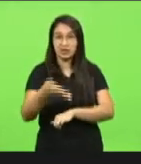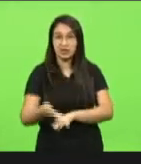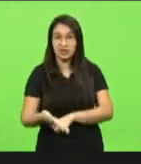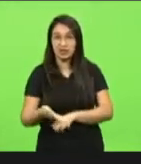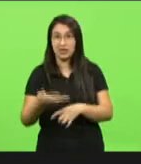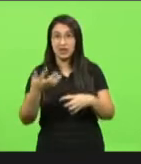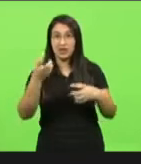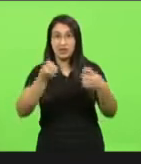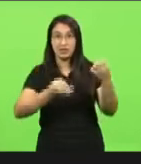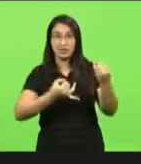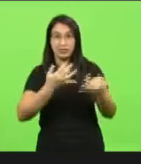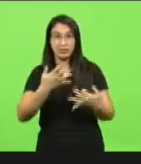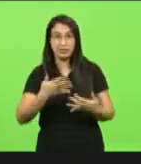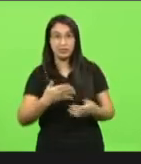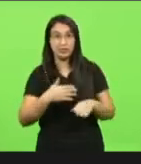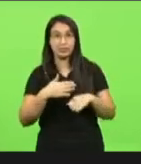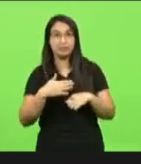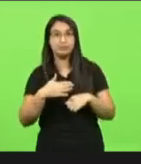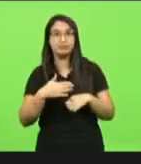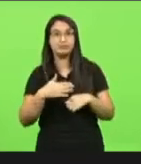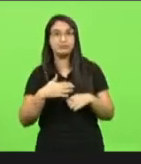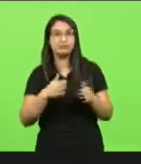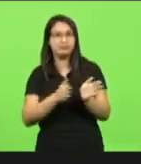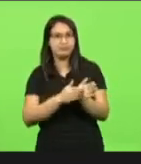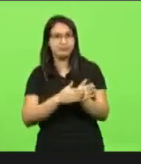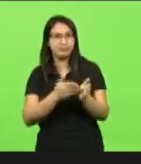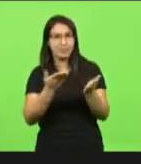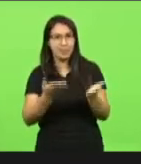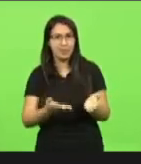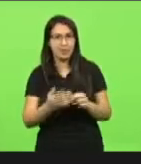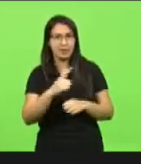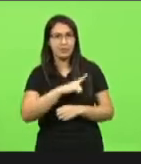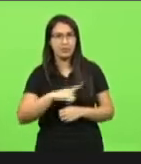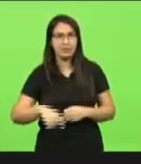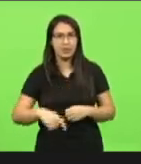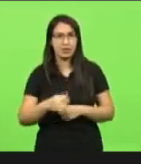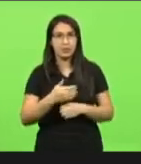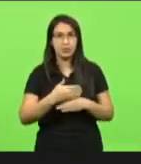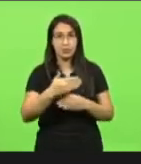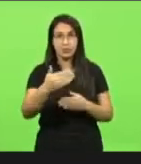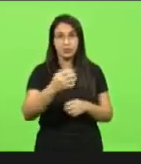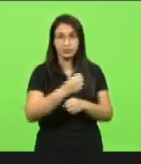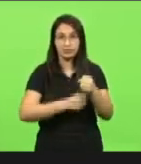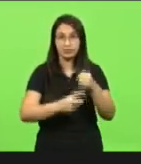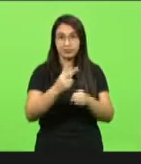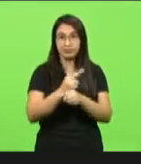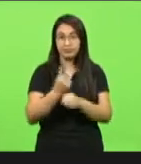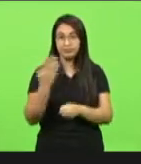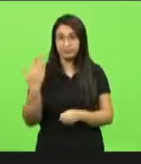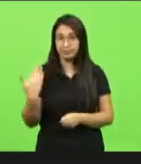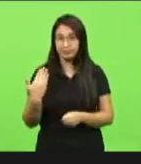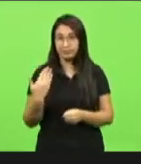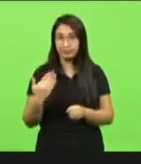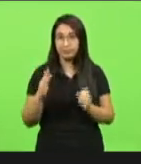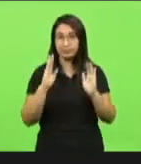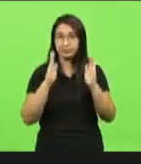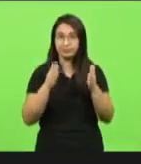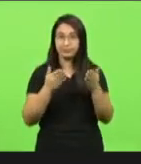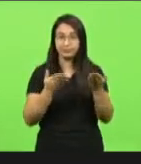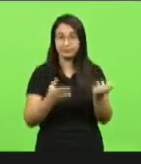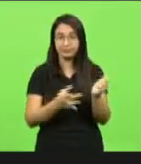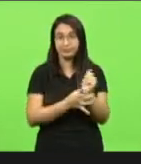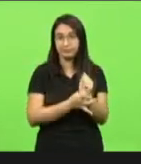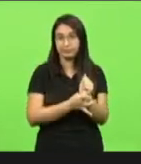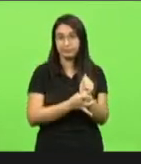governo que começou há dois anos atrás no que diz respeito à segurança pública principalmente eu